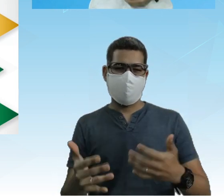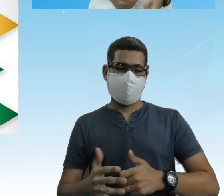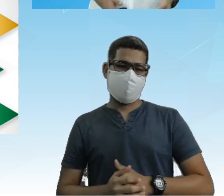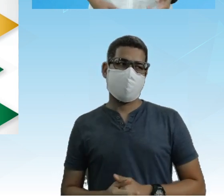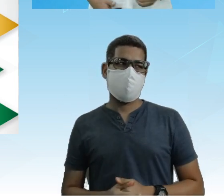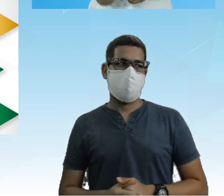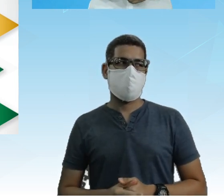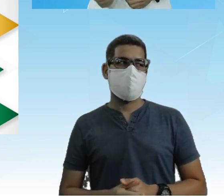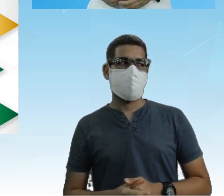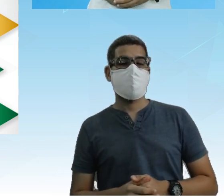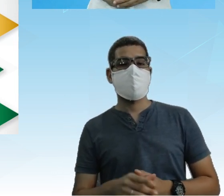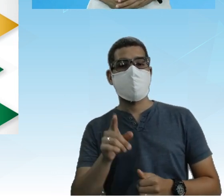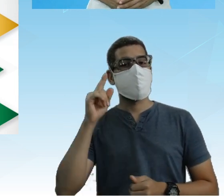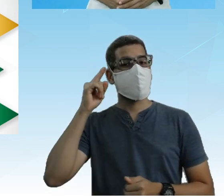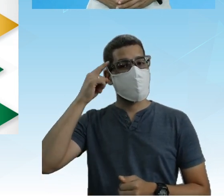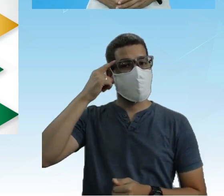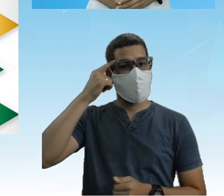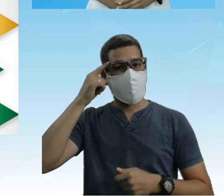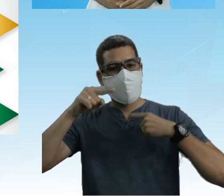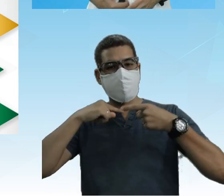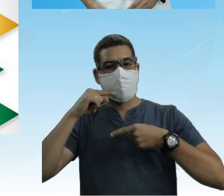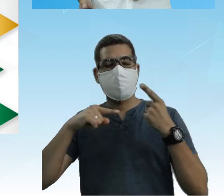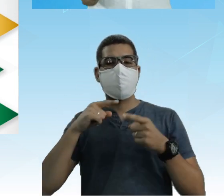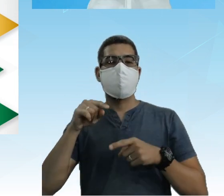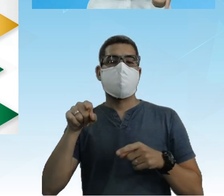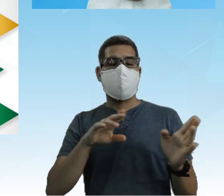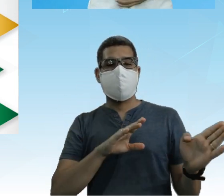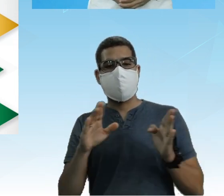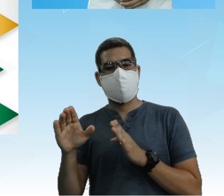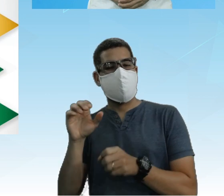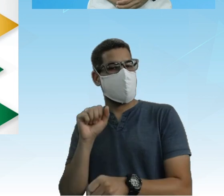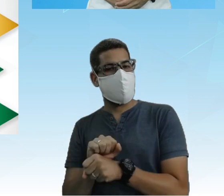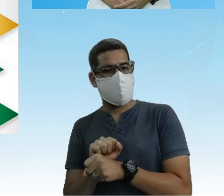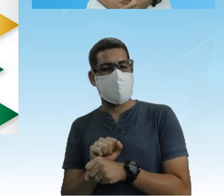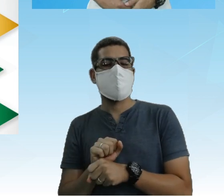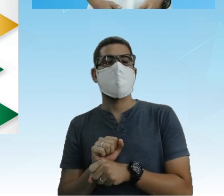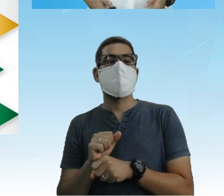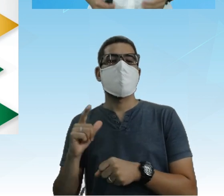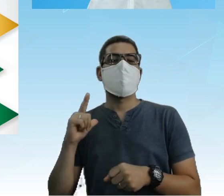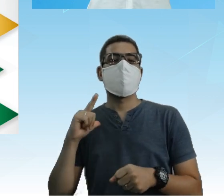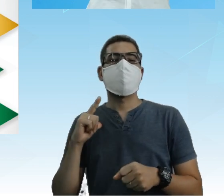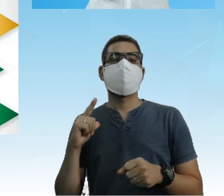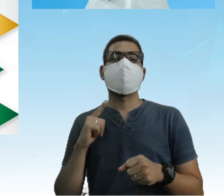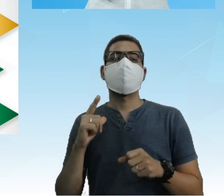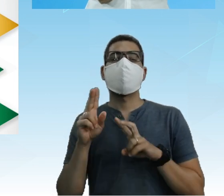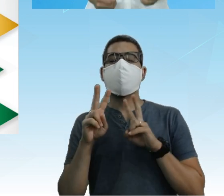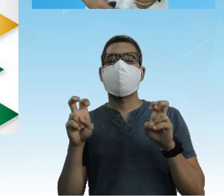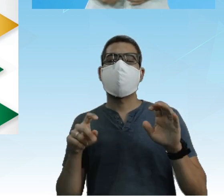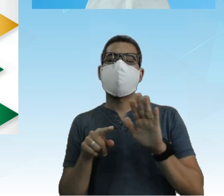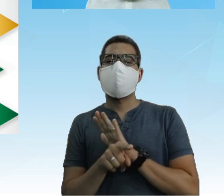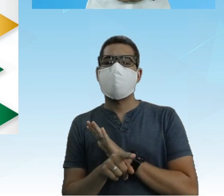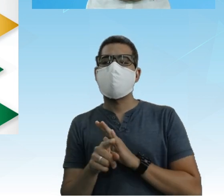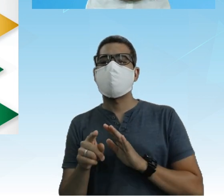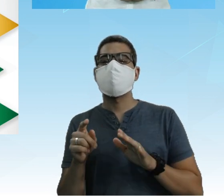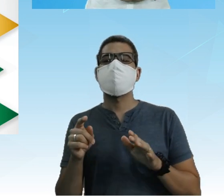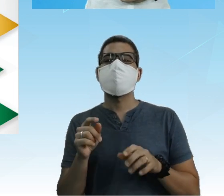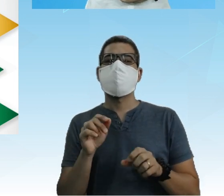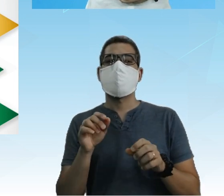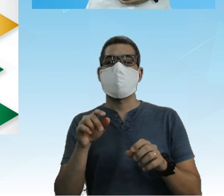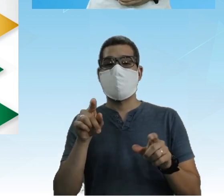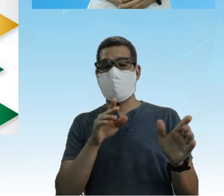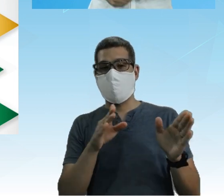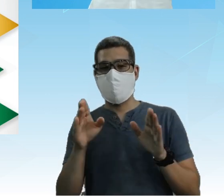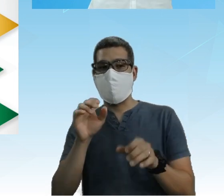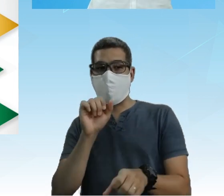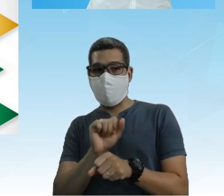o vídeo Ou então pesquisa Nos vídeos anteriores E volta para responder Essa questão Dá um print na tela E manda para a gente